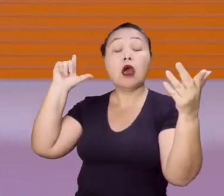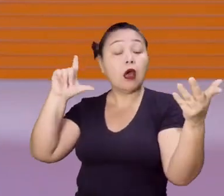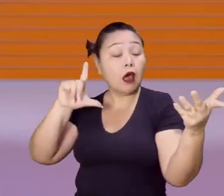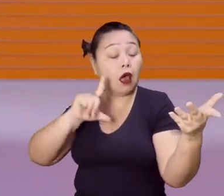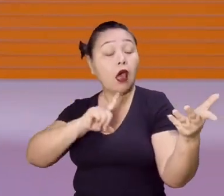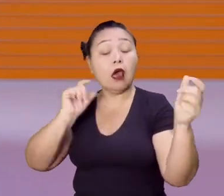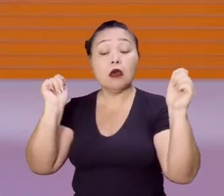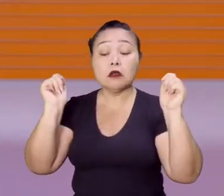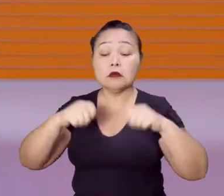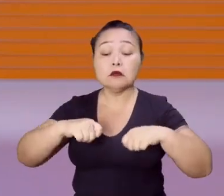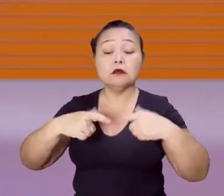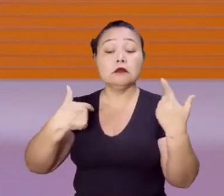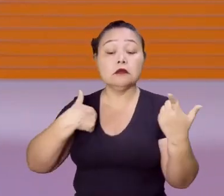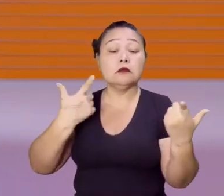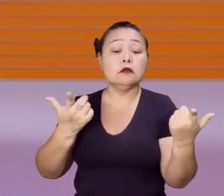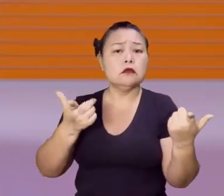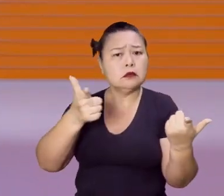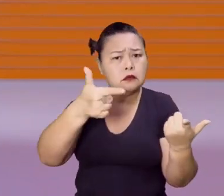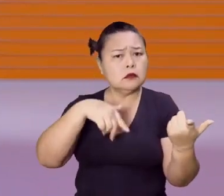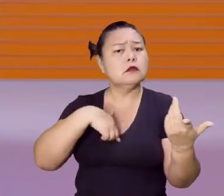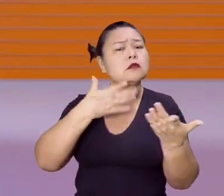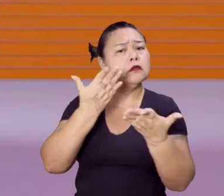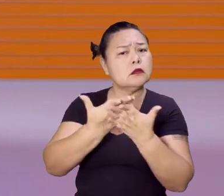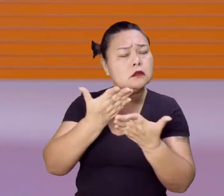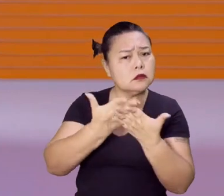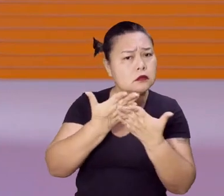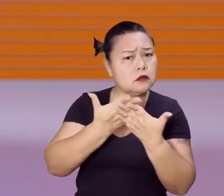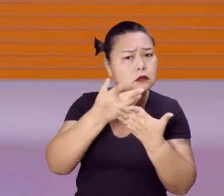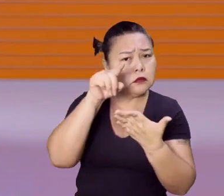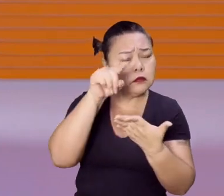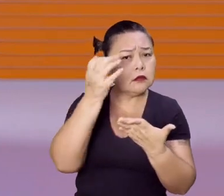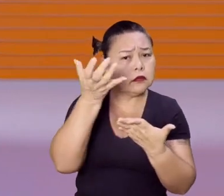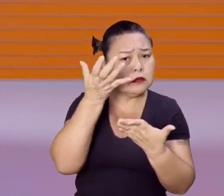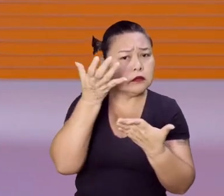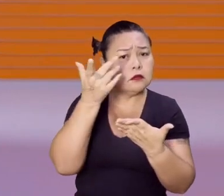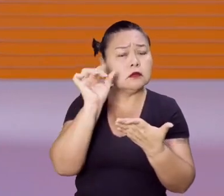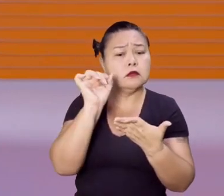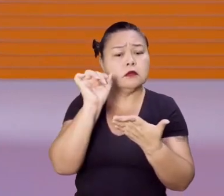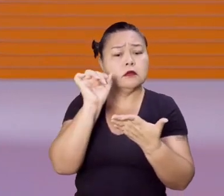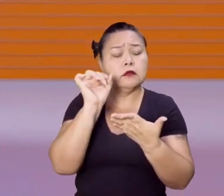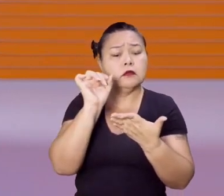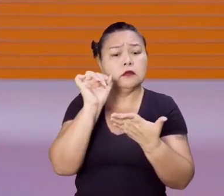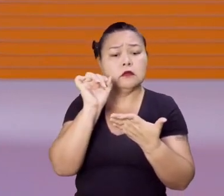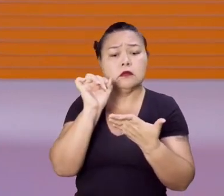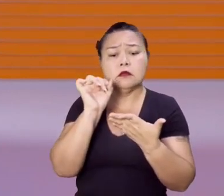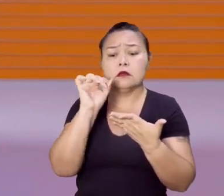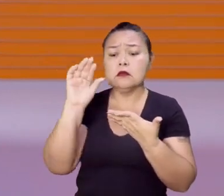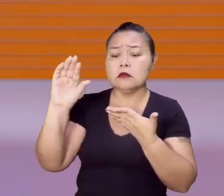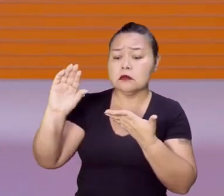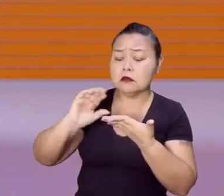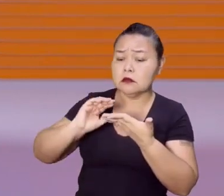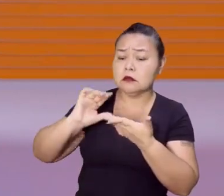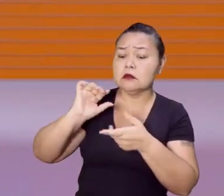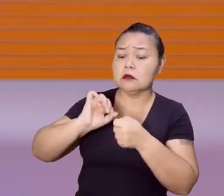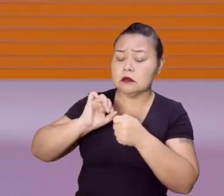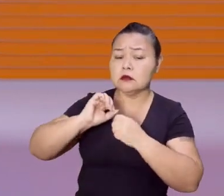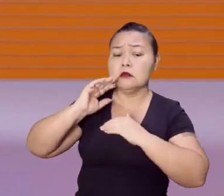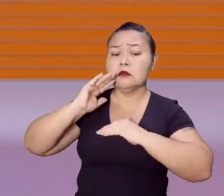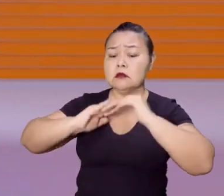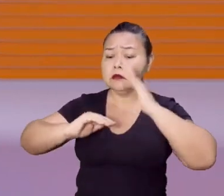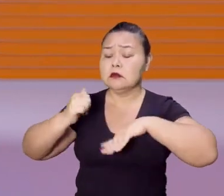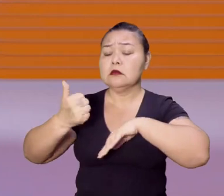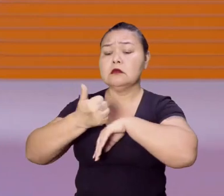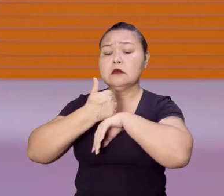há possibilidade. Então, se você está estudando, você quer investir na sua carreira profissional, vai